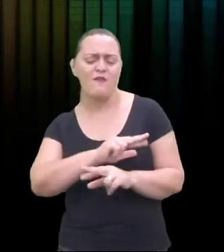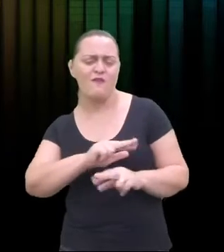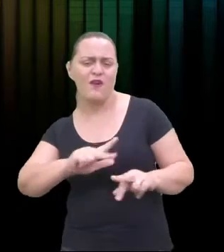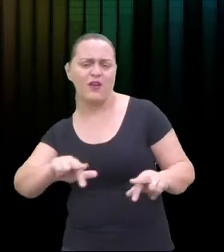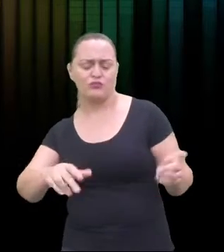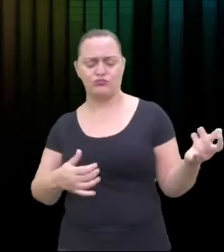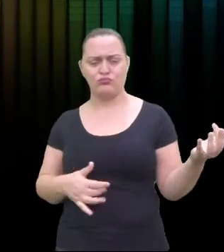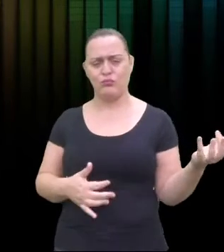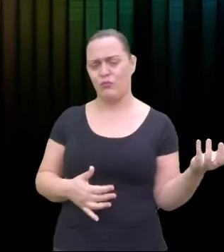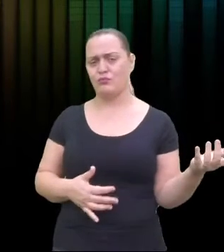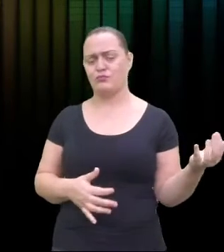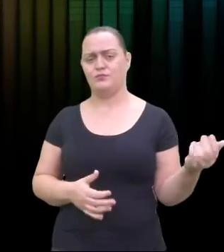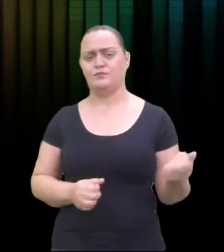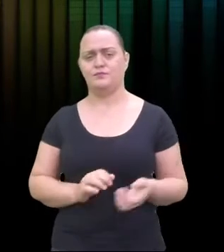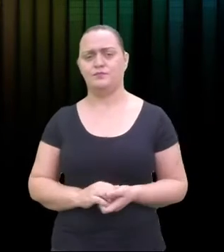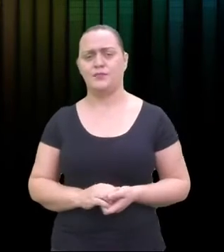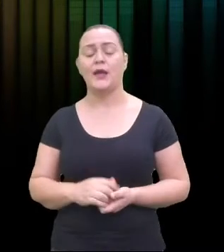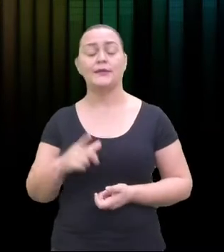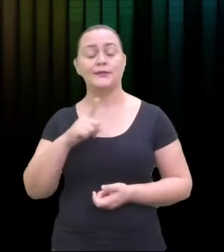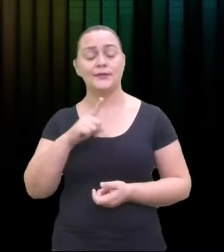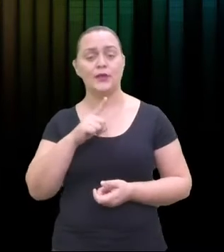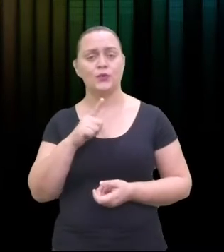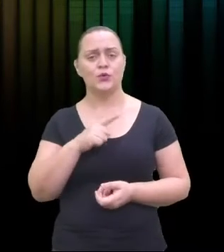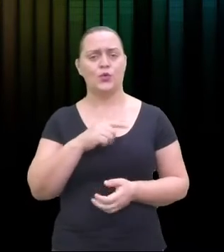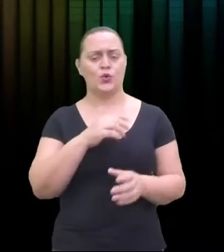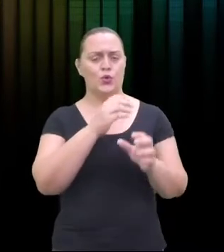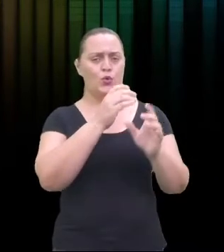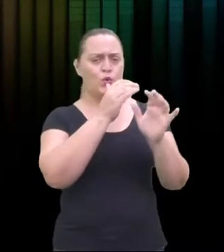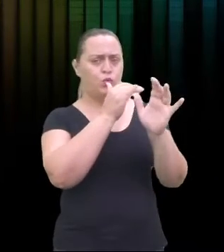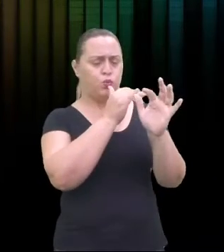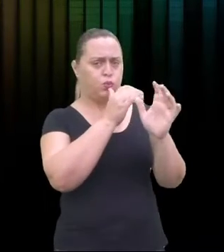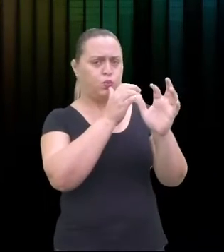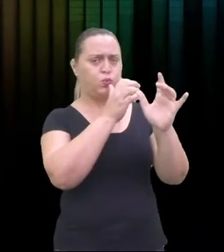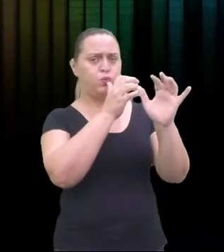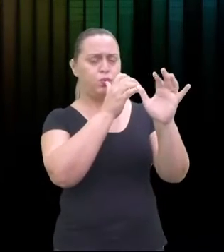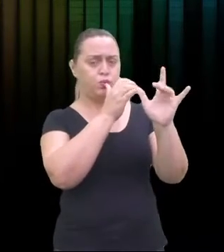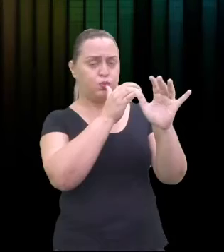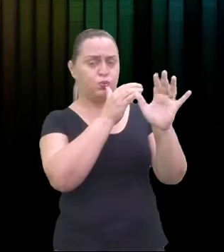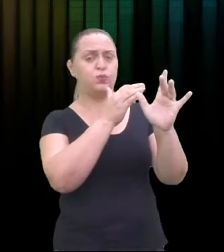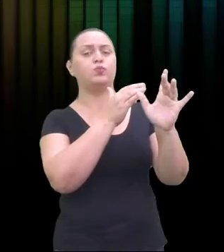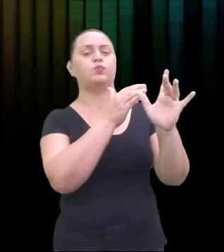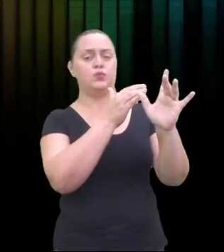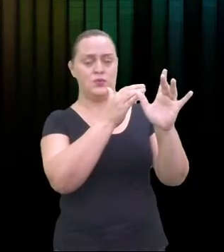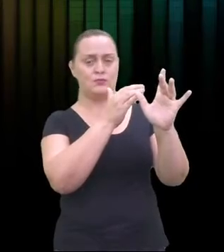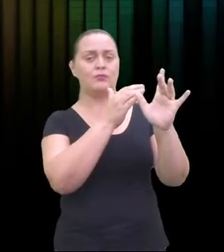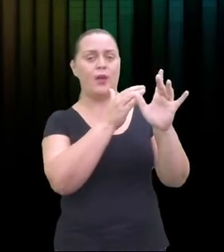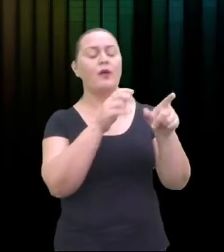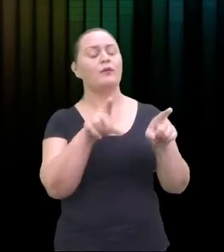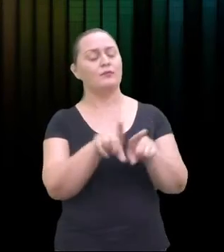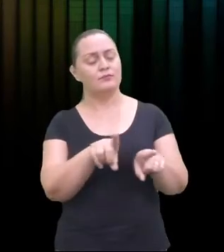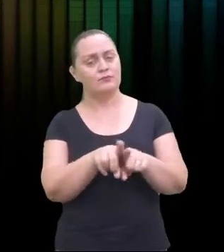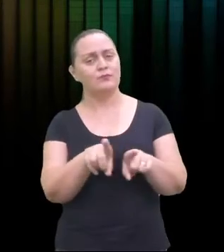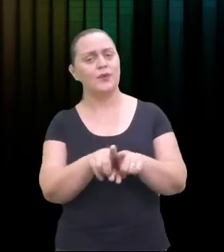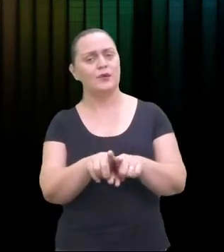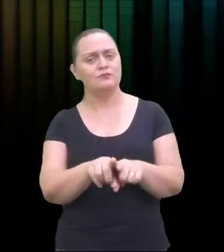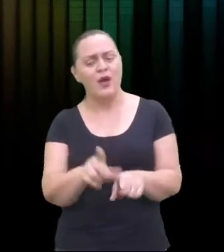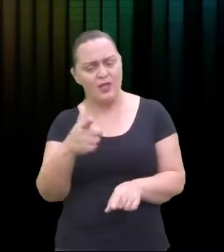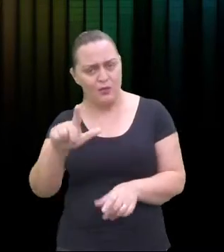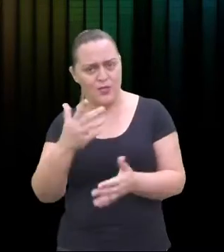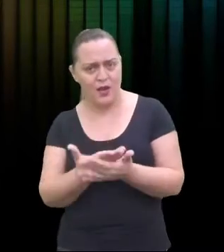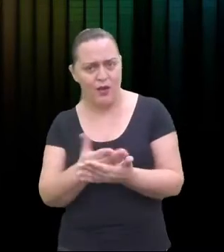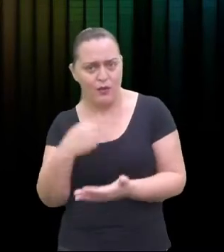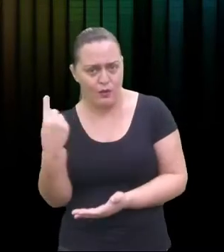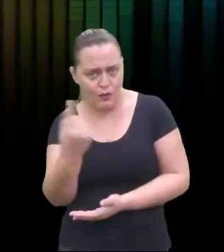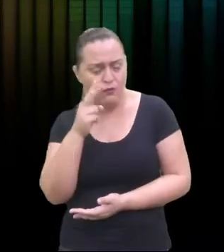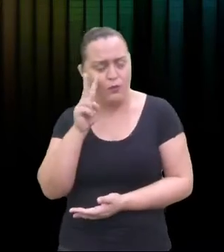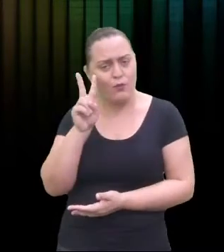instrumentos de sopro, que podem ser feitos de madeiras. Nós vamos ver em uma outra aula a seguir, uma escala de